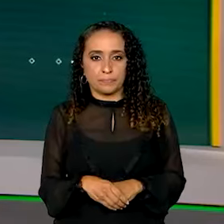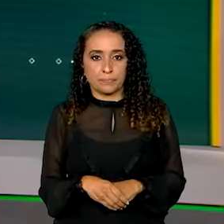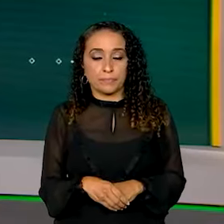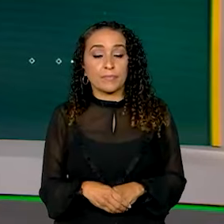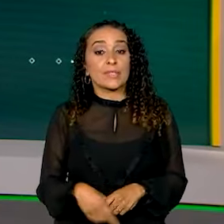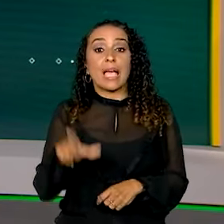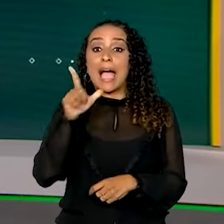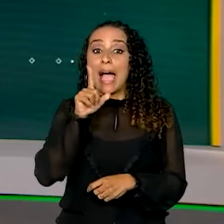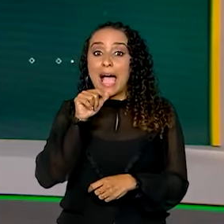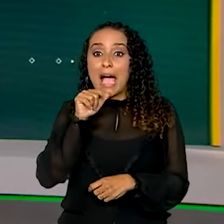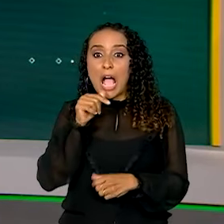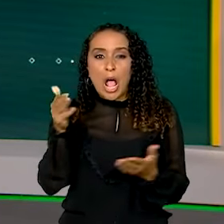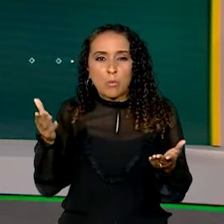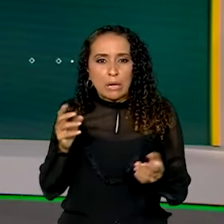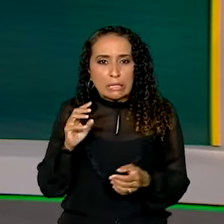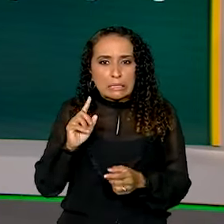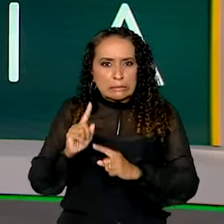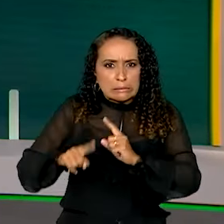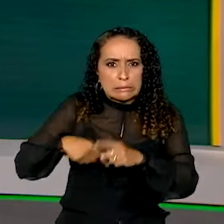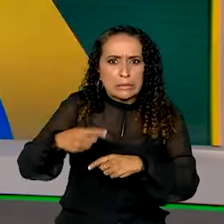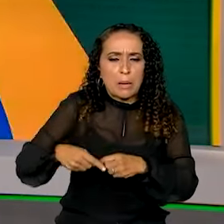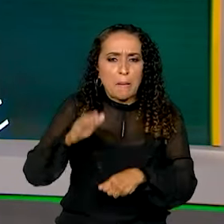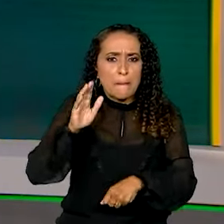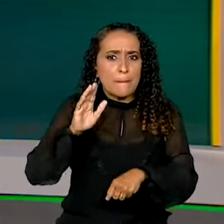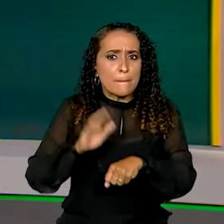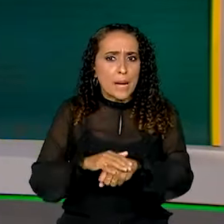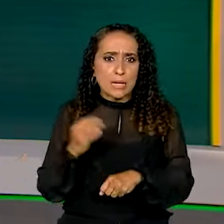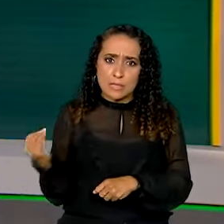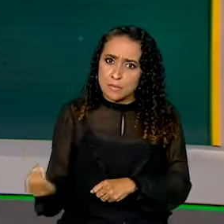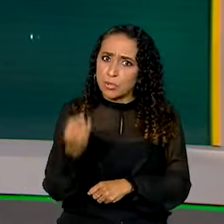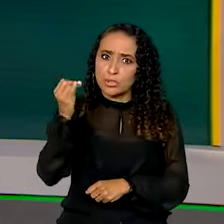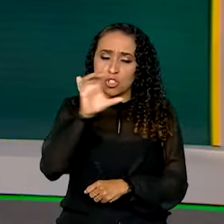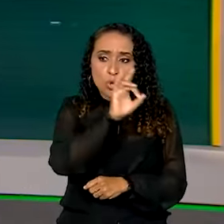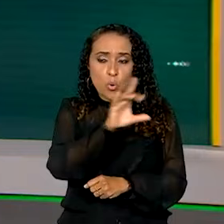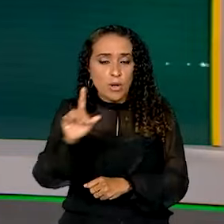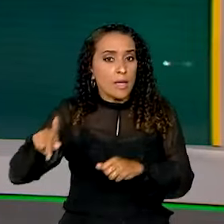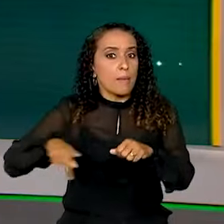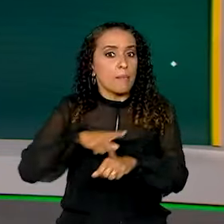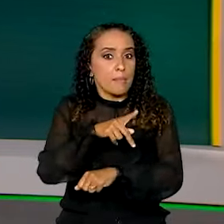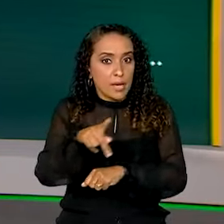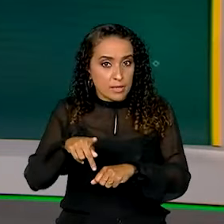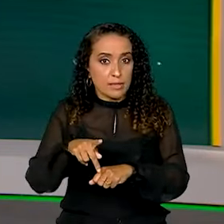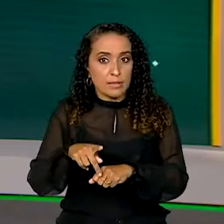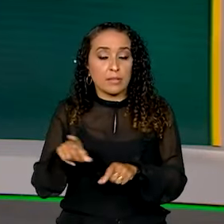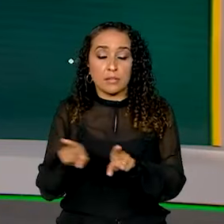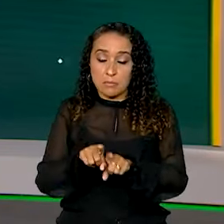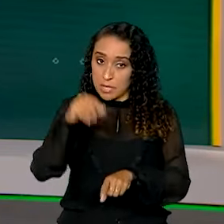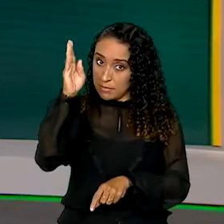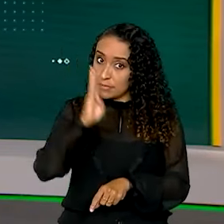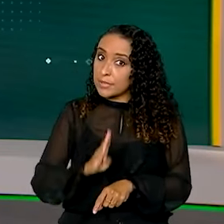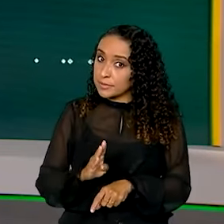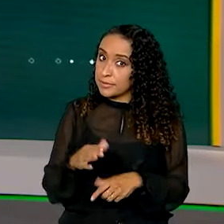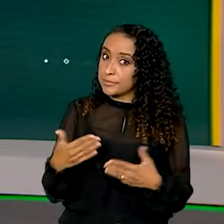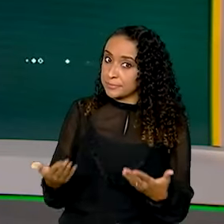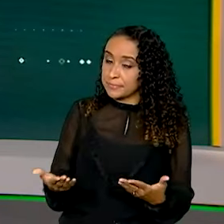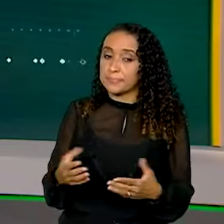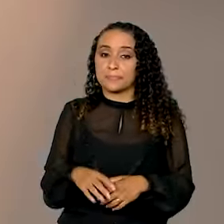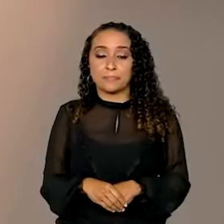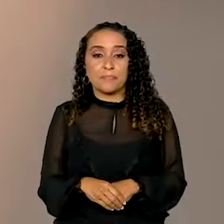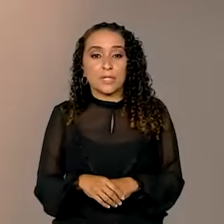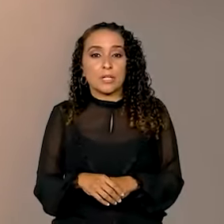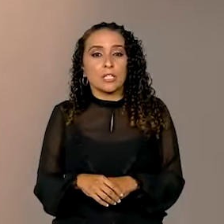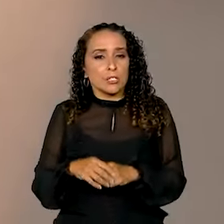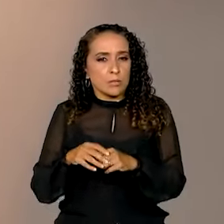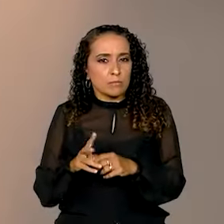A água se torna cada vez mais um bem essencial para qualquer país, inclusive para o Brasil, não é? E para